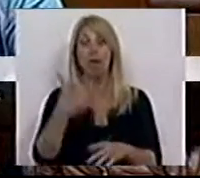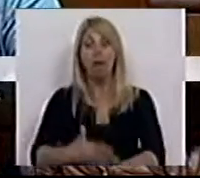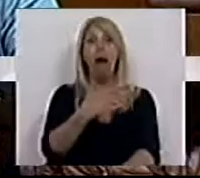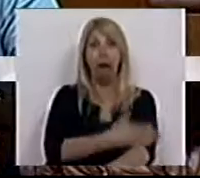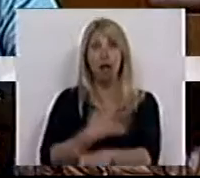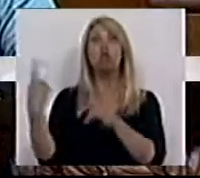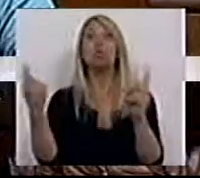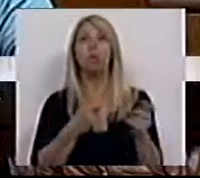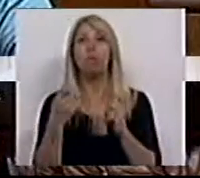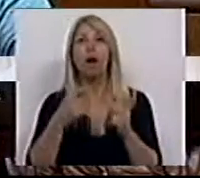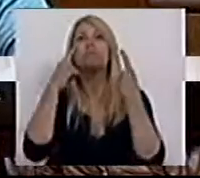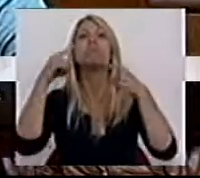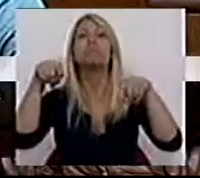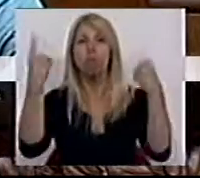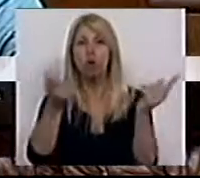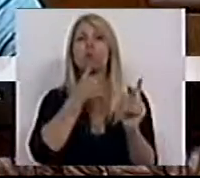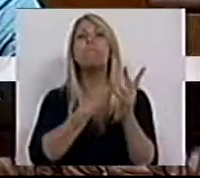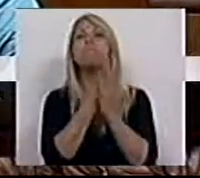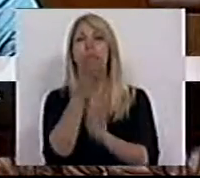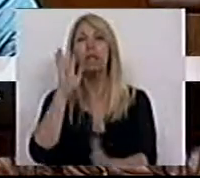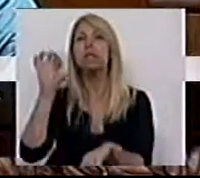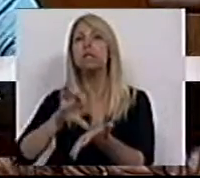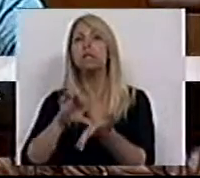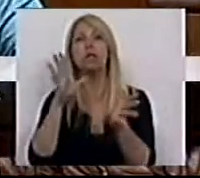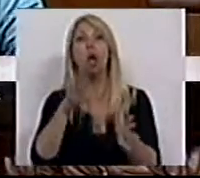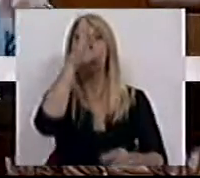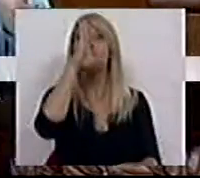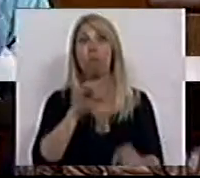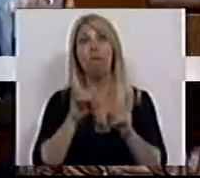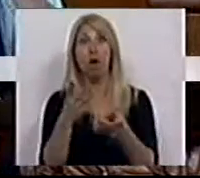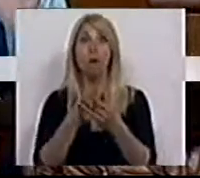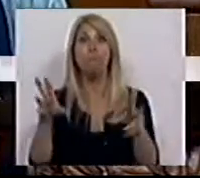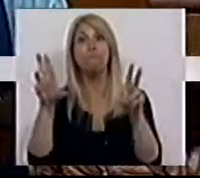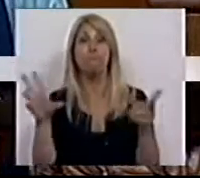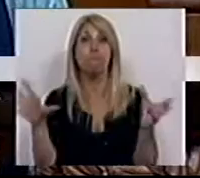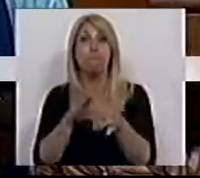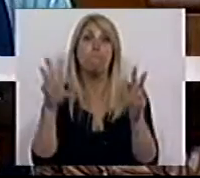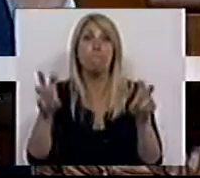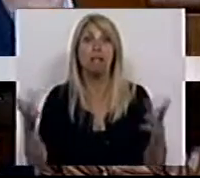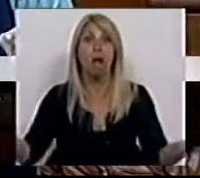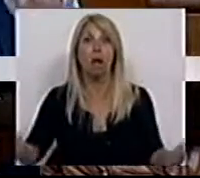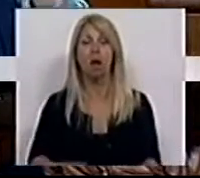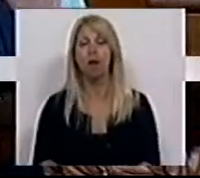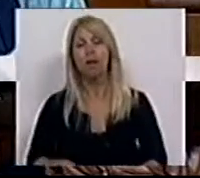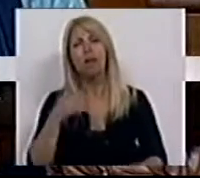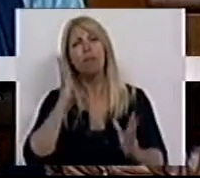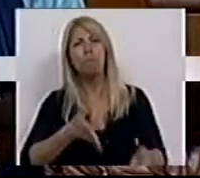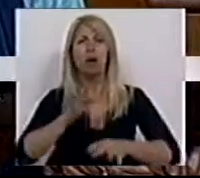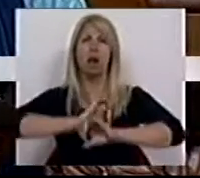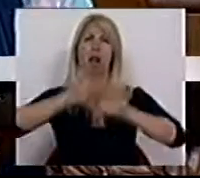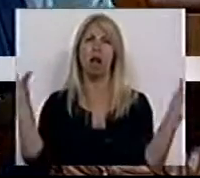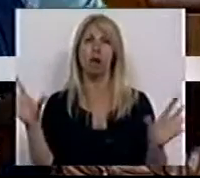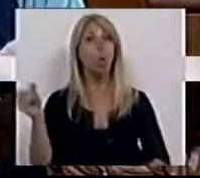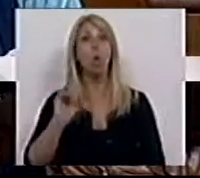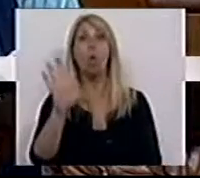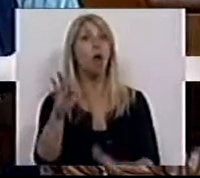mostra que é uma medida central do Governo nesta matéria. Sejamos claros, não é uma solução.